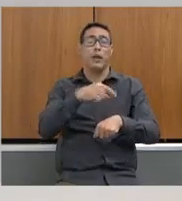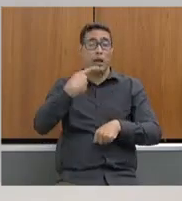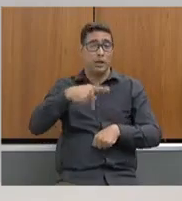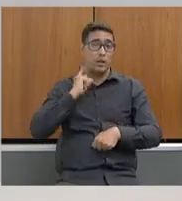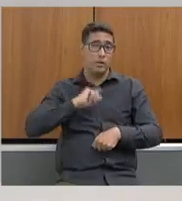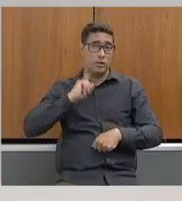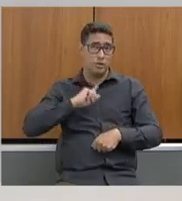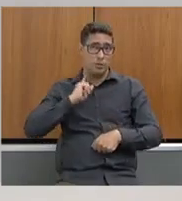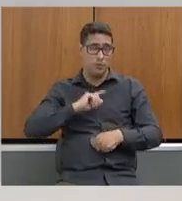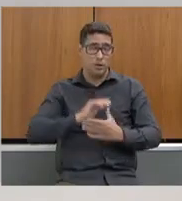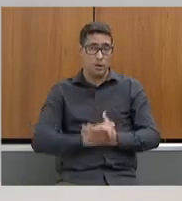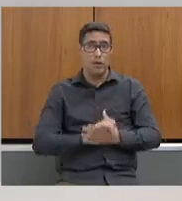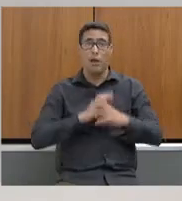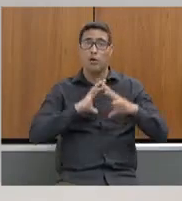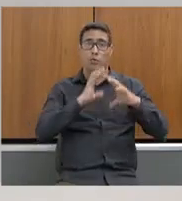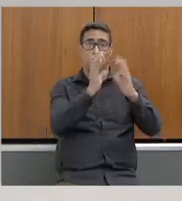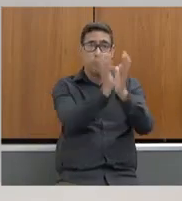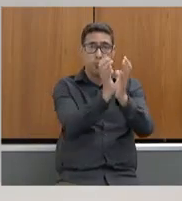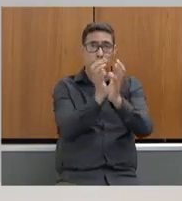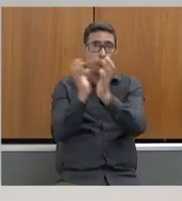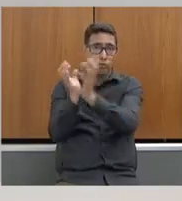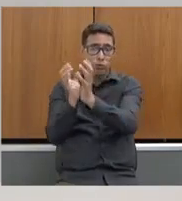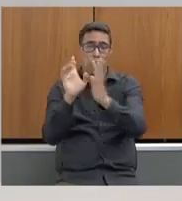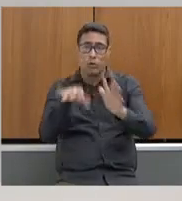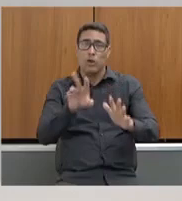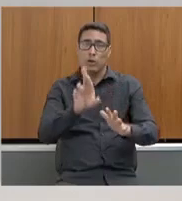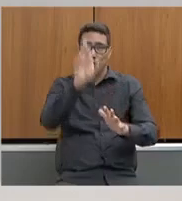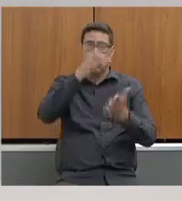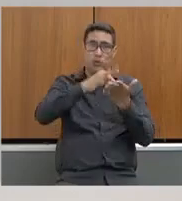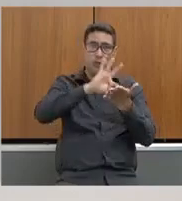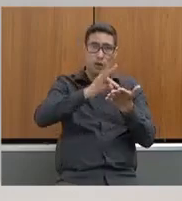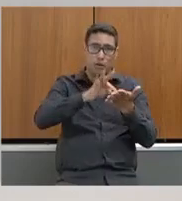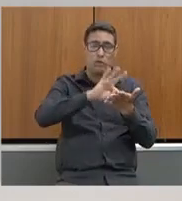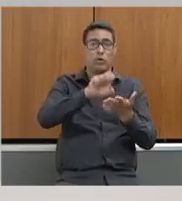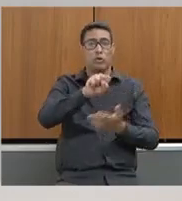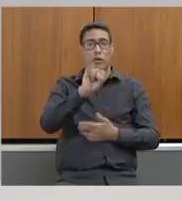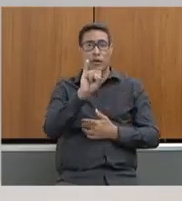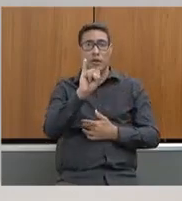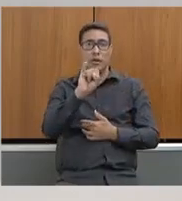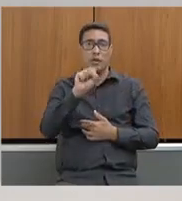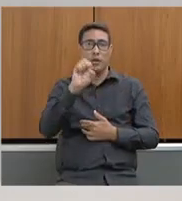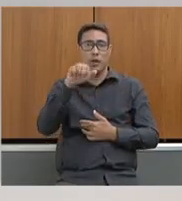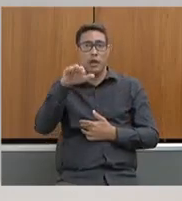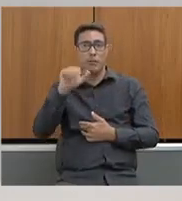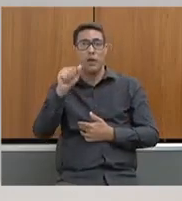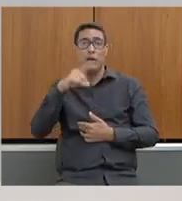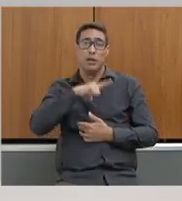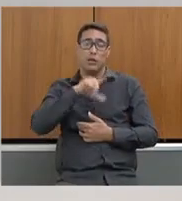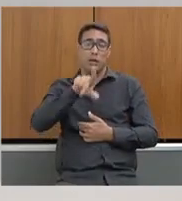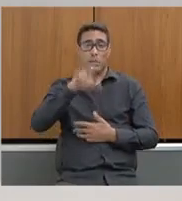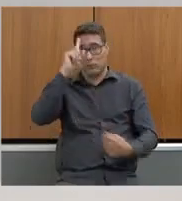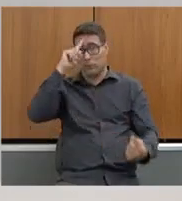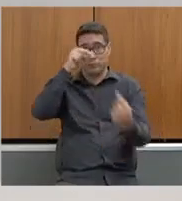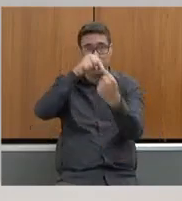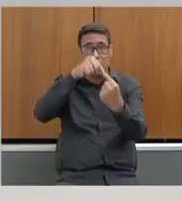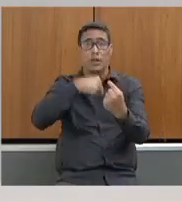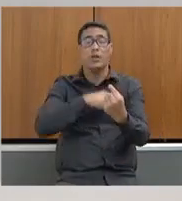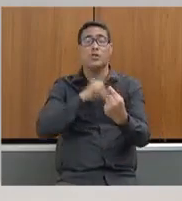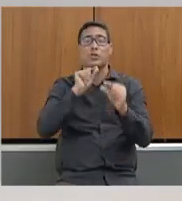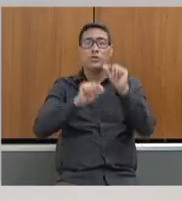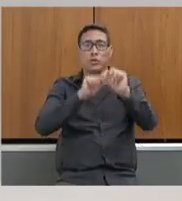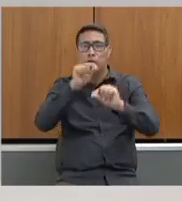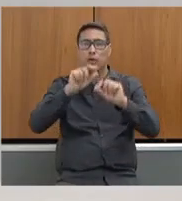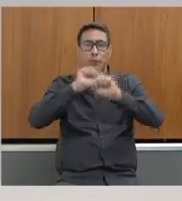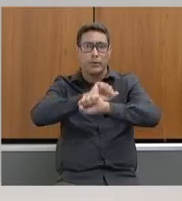É um grupo não apenas por técnicos do CISEMA, tem o objetivo de dar transparência e maior